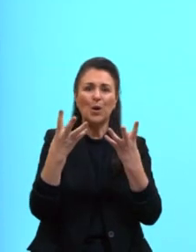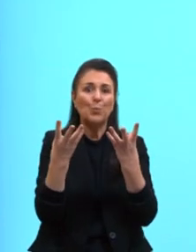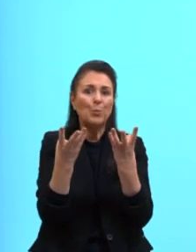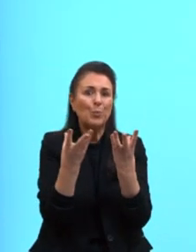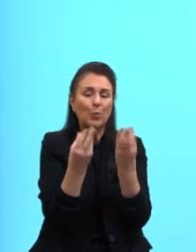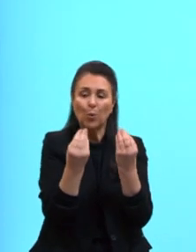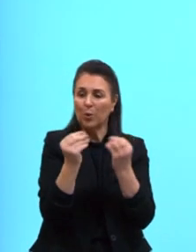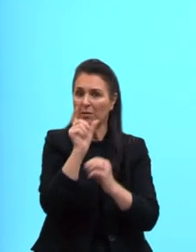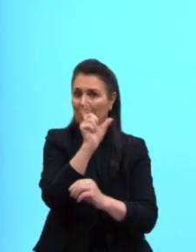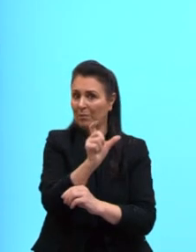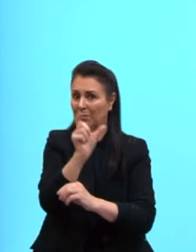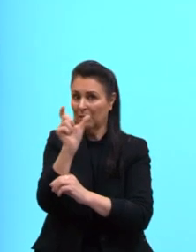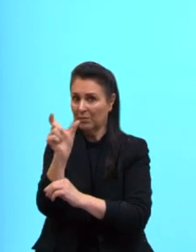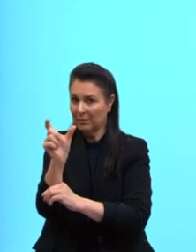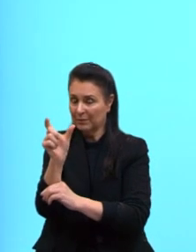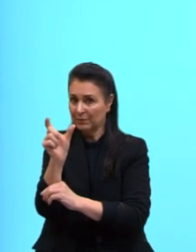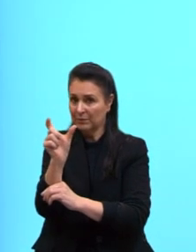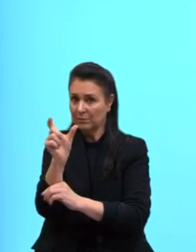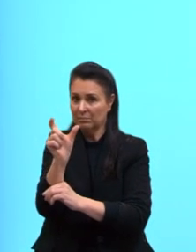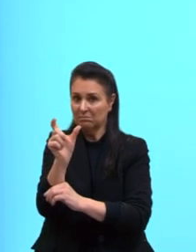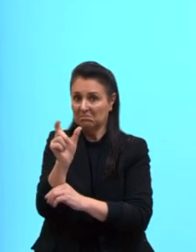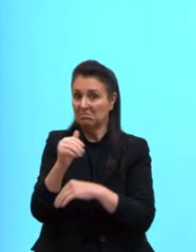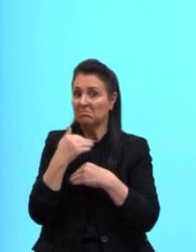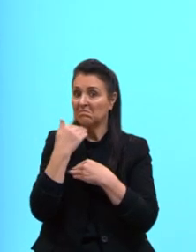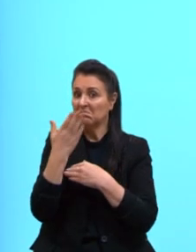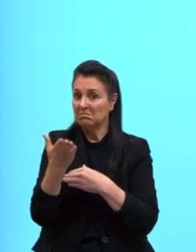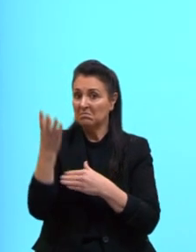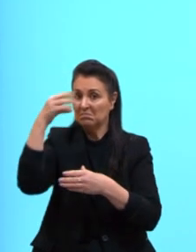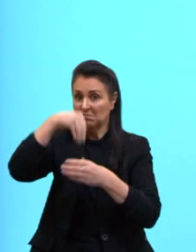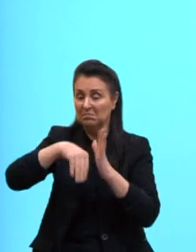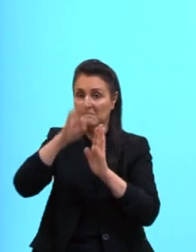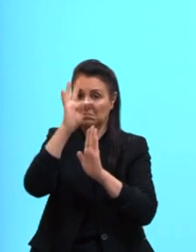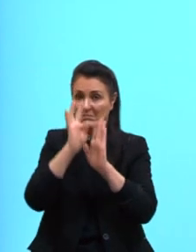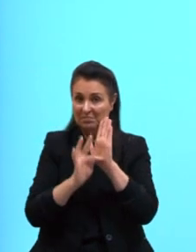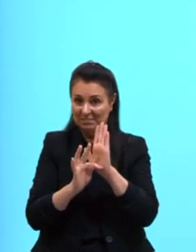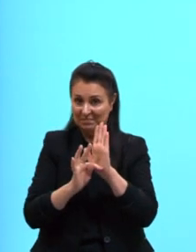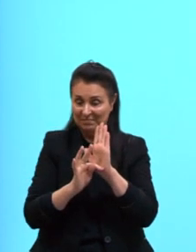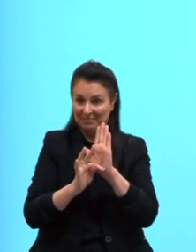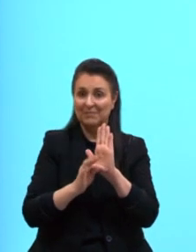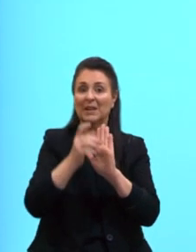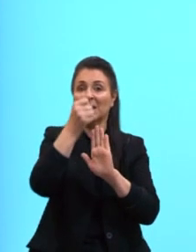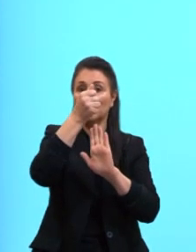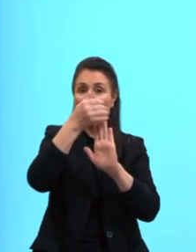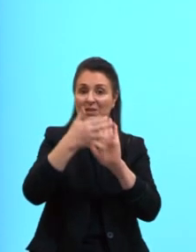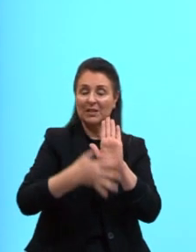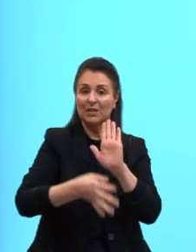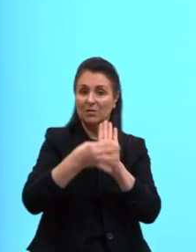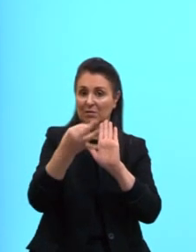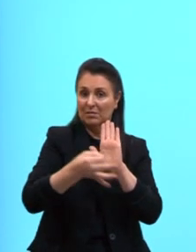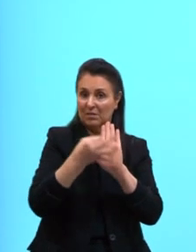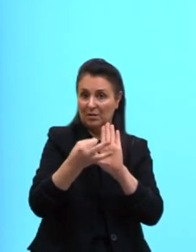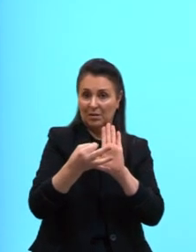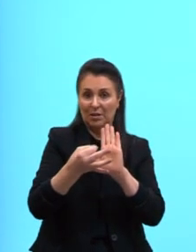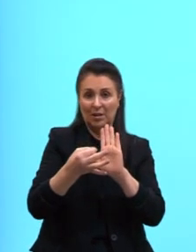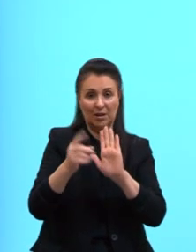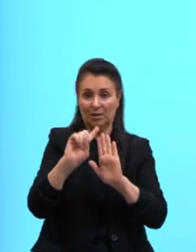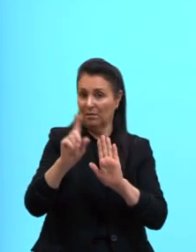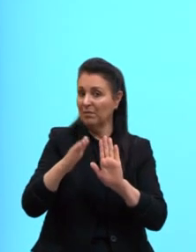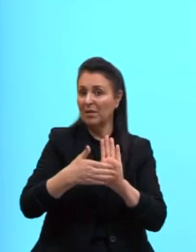palavras não vale dentro do texto dissertativo argumentativo. Ele não enriquece esse texto.